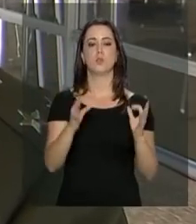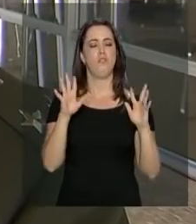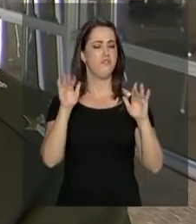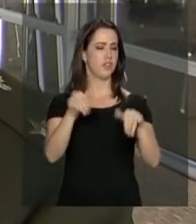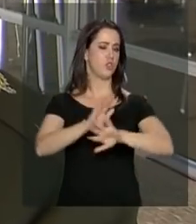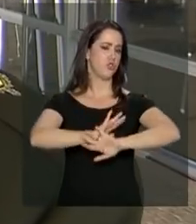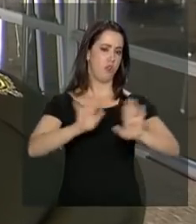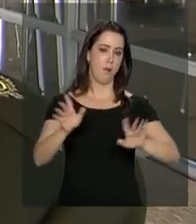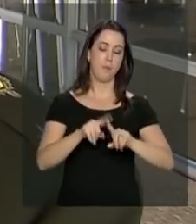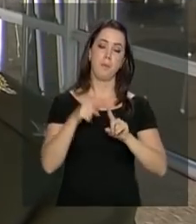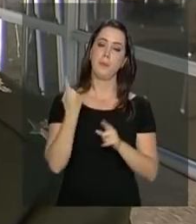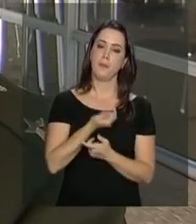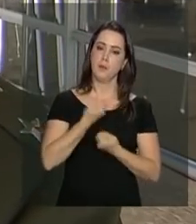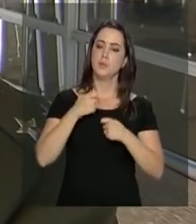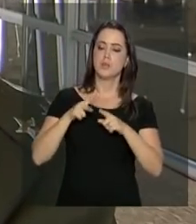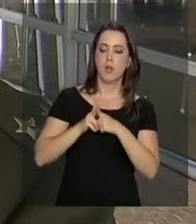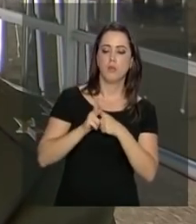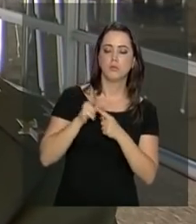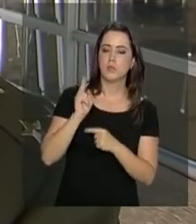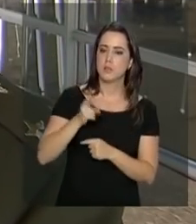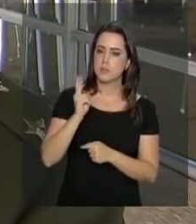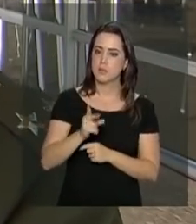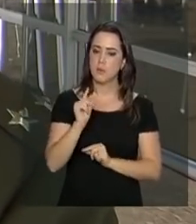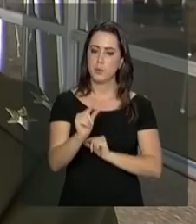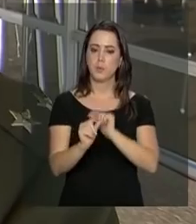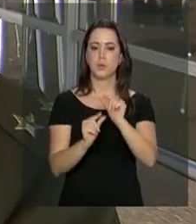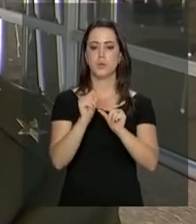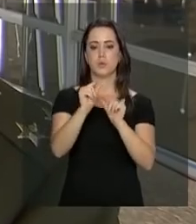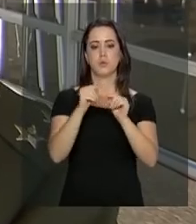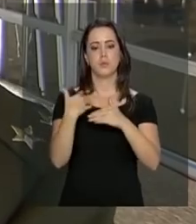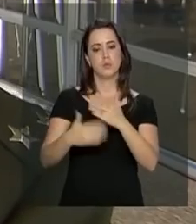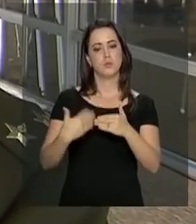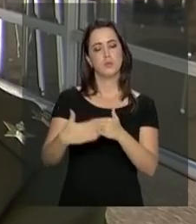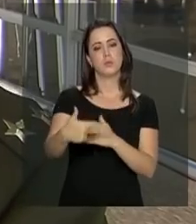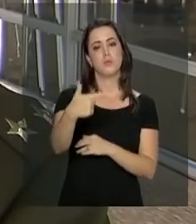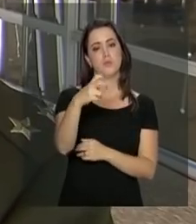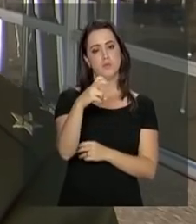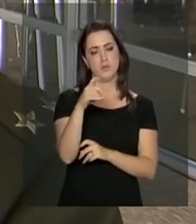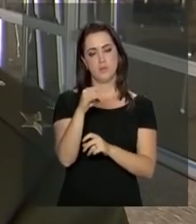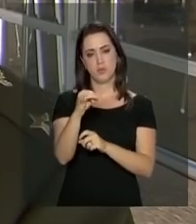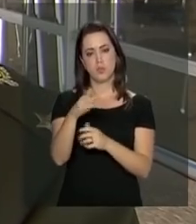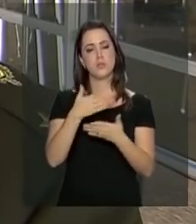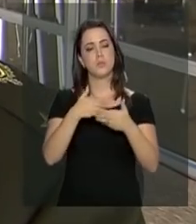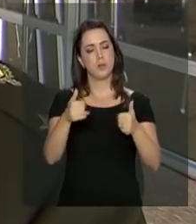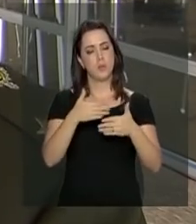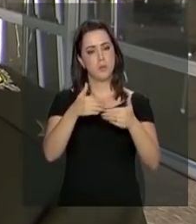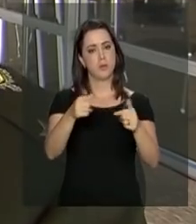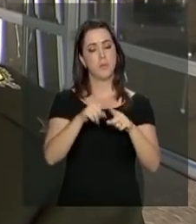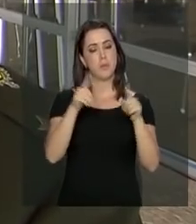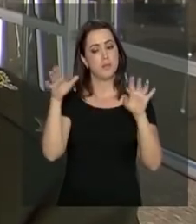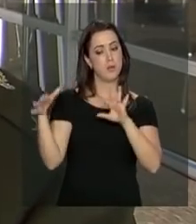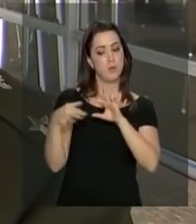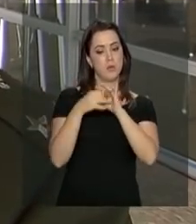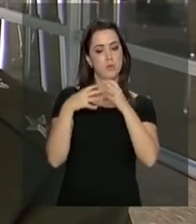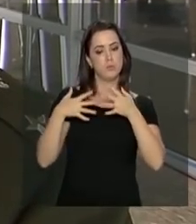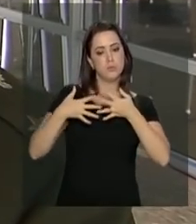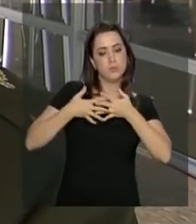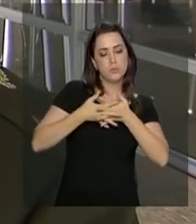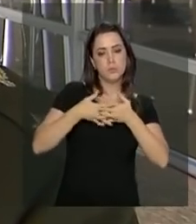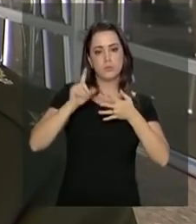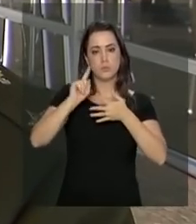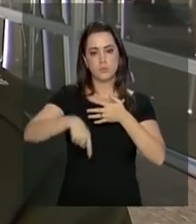Lógico que os aperfeiçoamentos deverão ser agregados ao longo desses 25 dias, mas a integração, que é